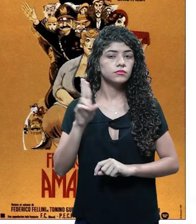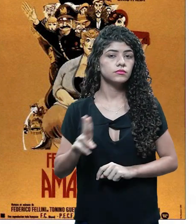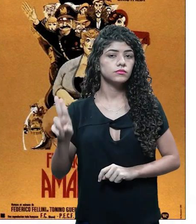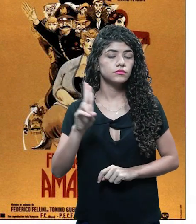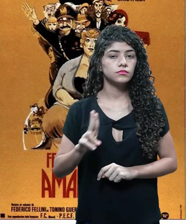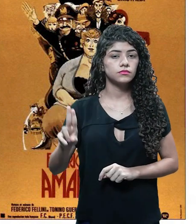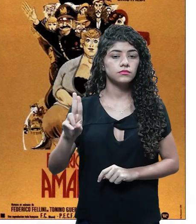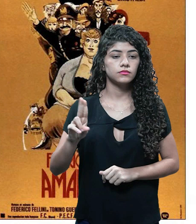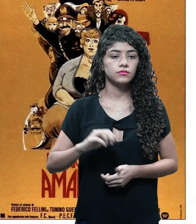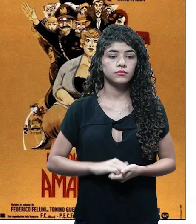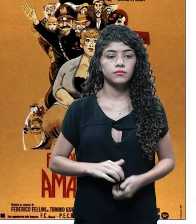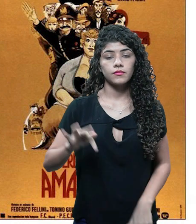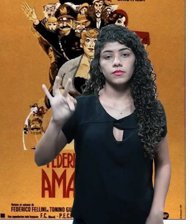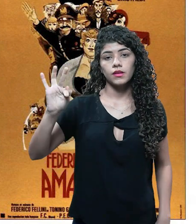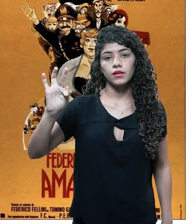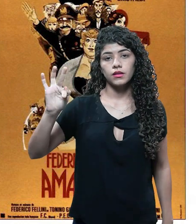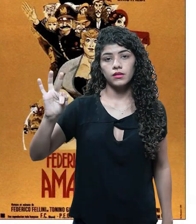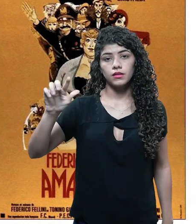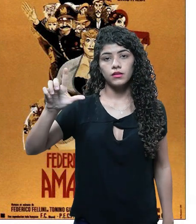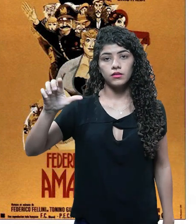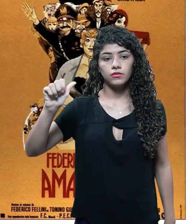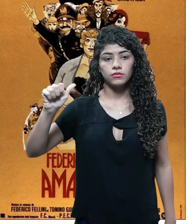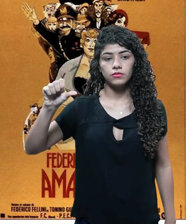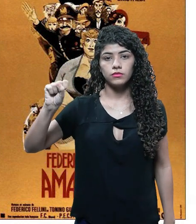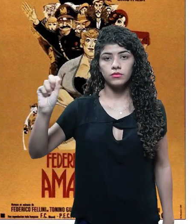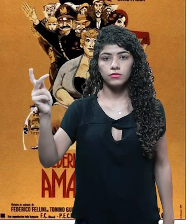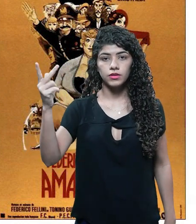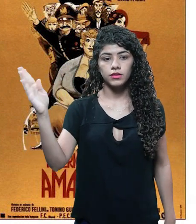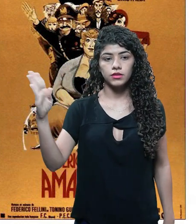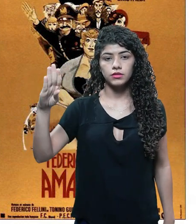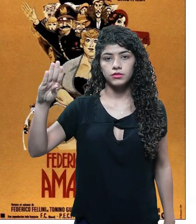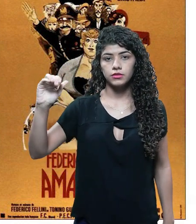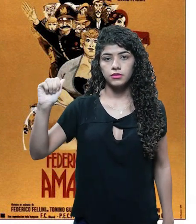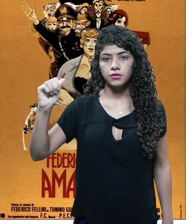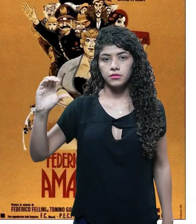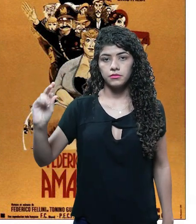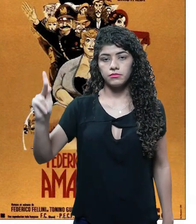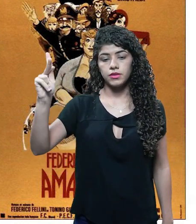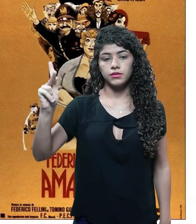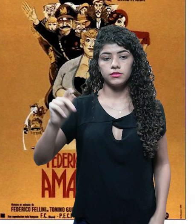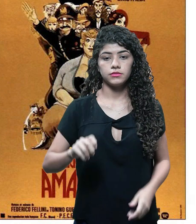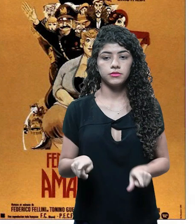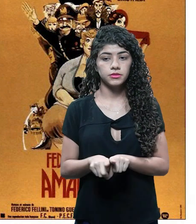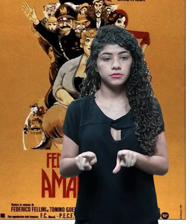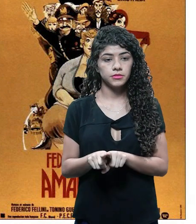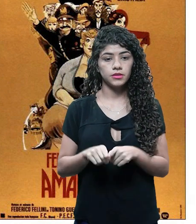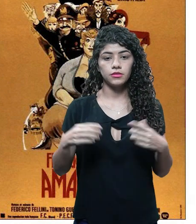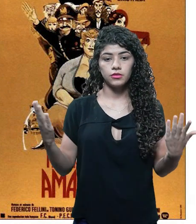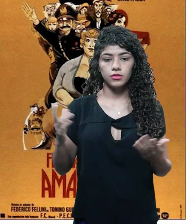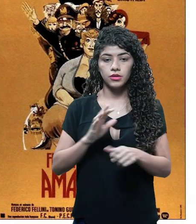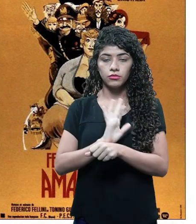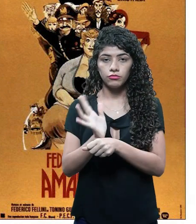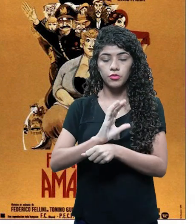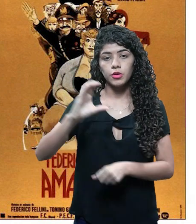muito utilizado é o flashback. Então, eu citei aqui o filme Coringa. No próprio filme Coringa,